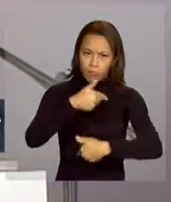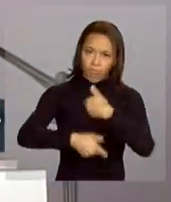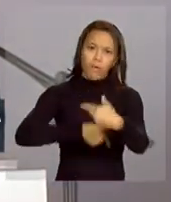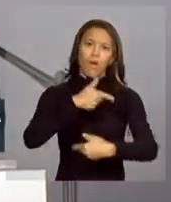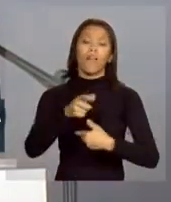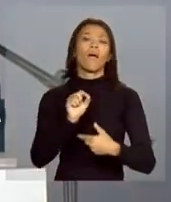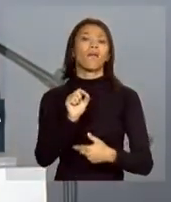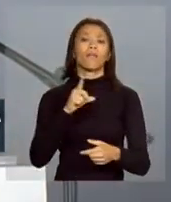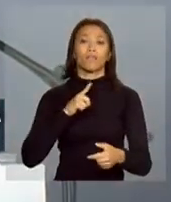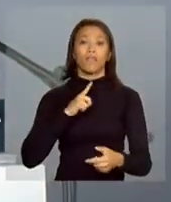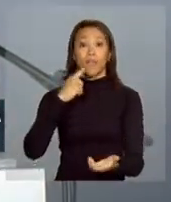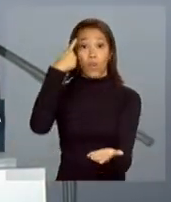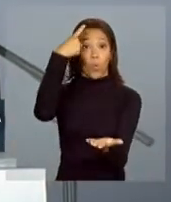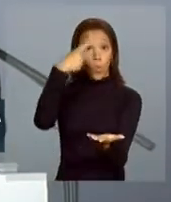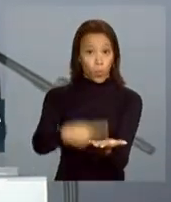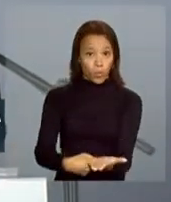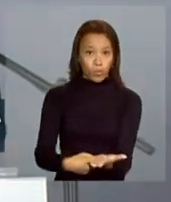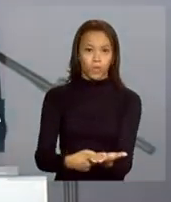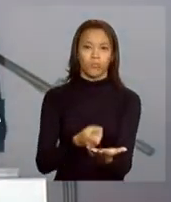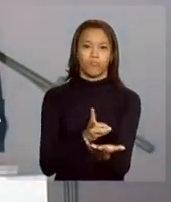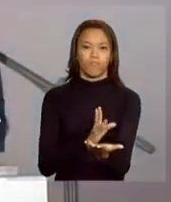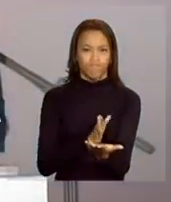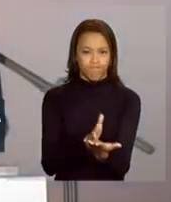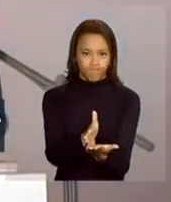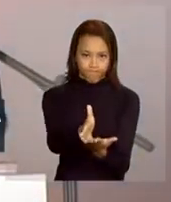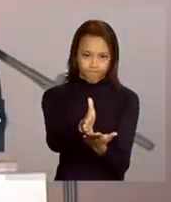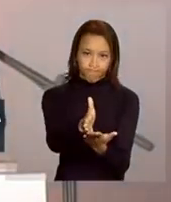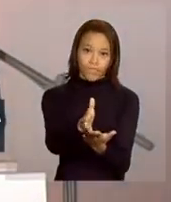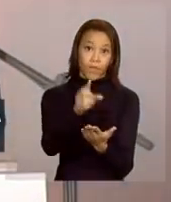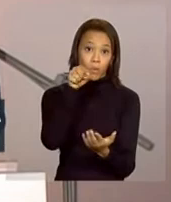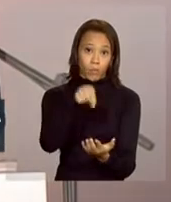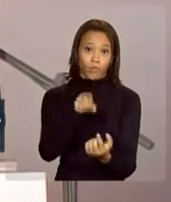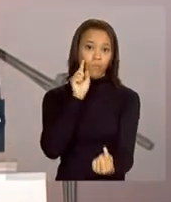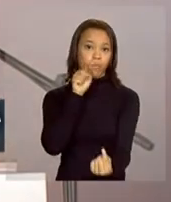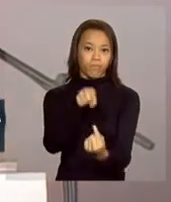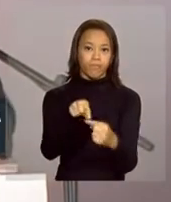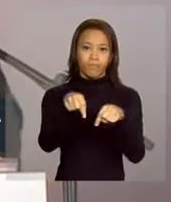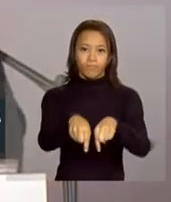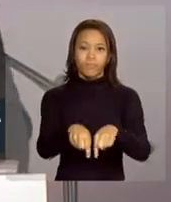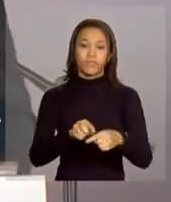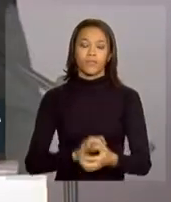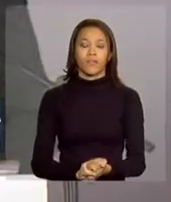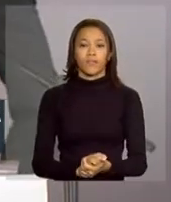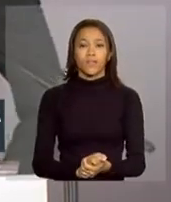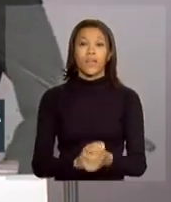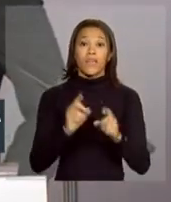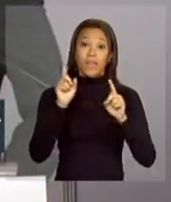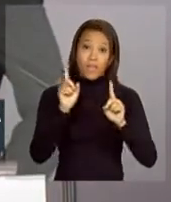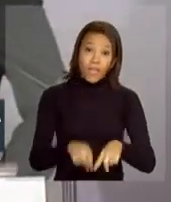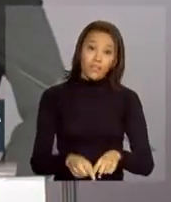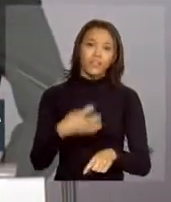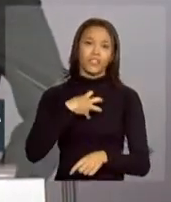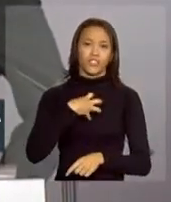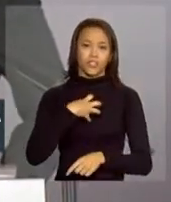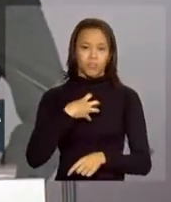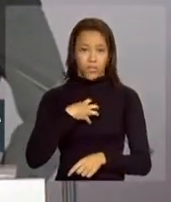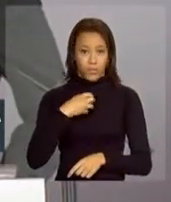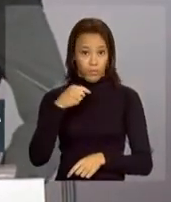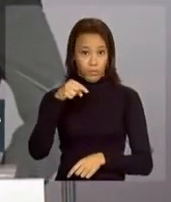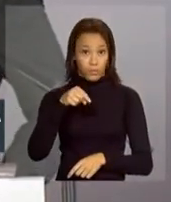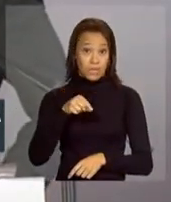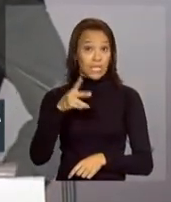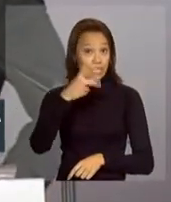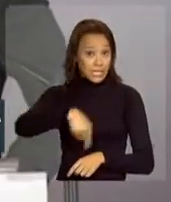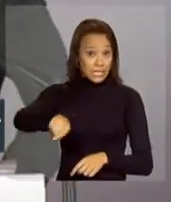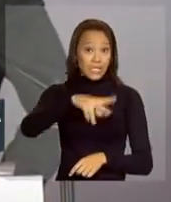ter um compromisso inarredável com esse propósito. E é esse espírito, São Paulo, que tem